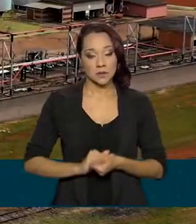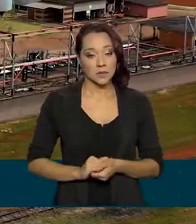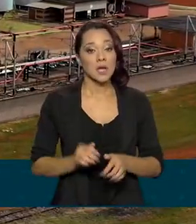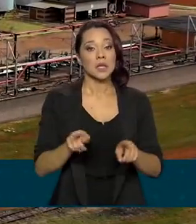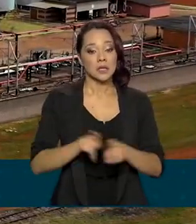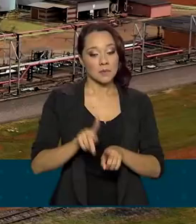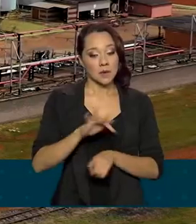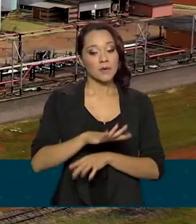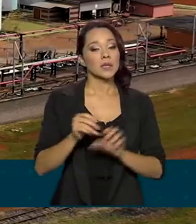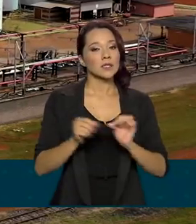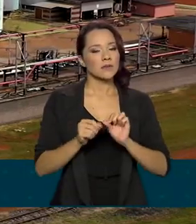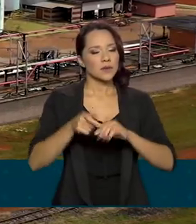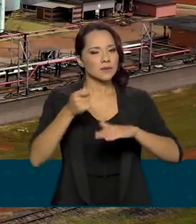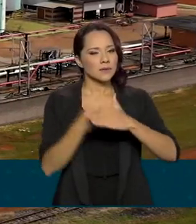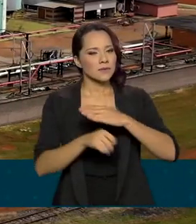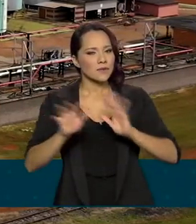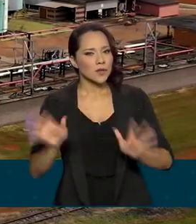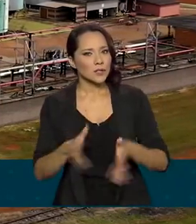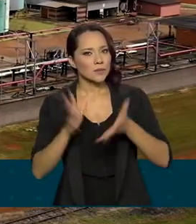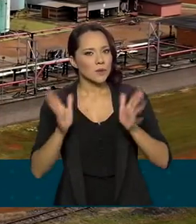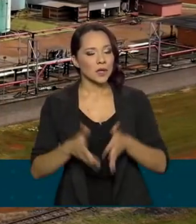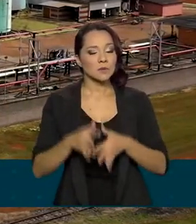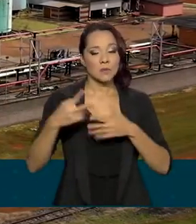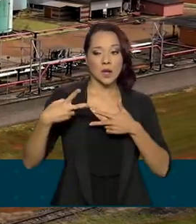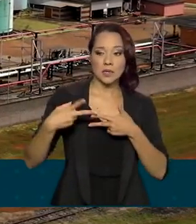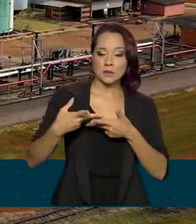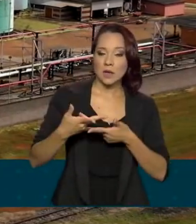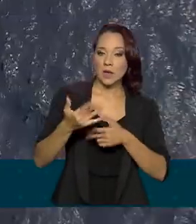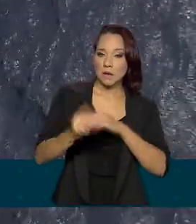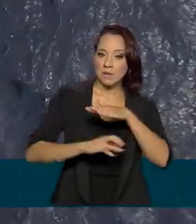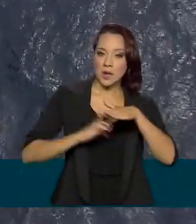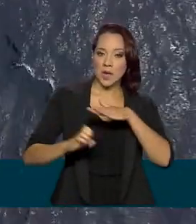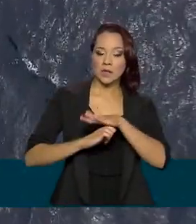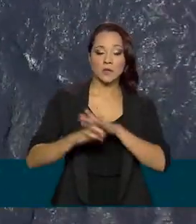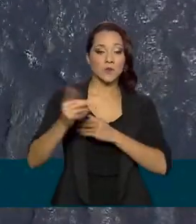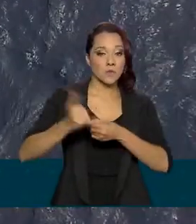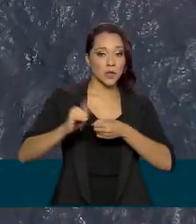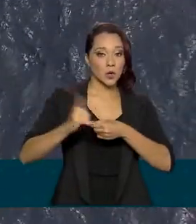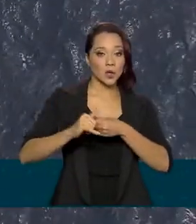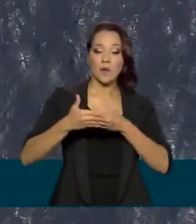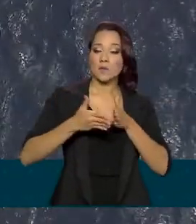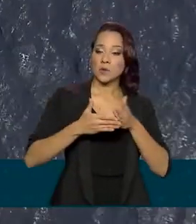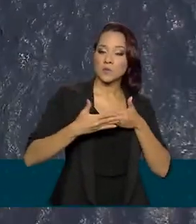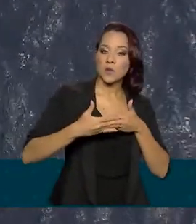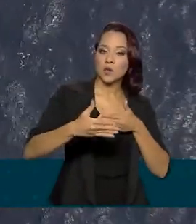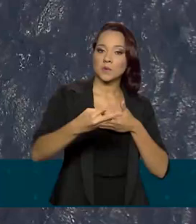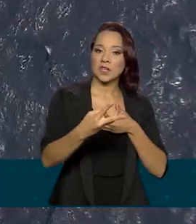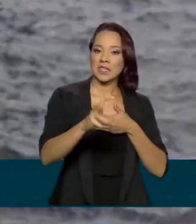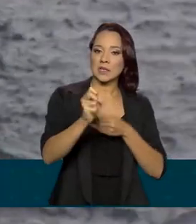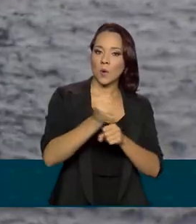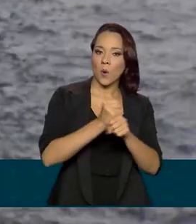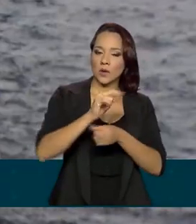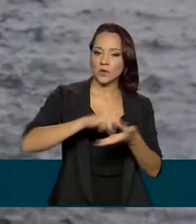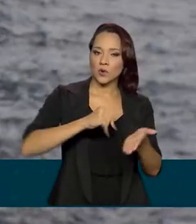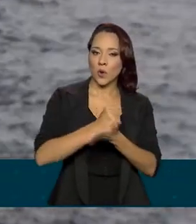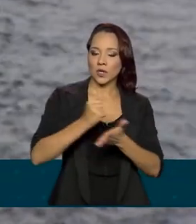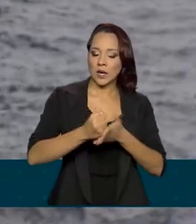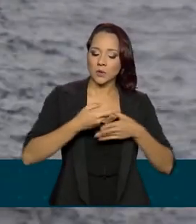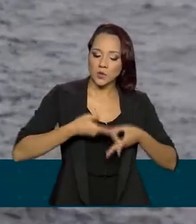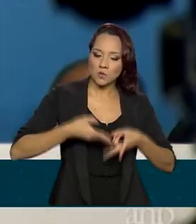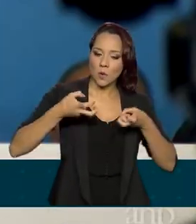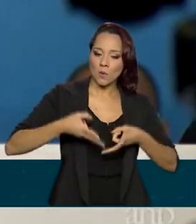disso, serão feitos investimentos pelas petroleiras vencedoras nos próximos 35 anos de contratos de